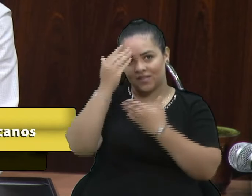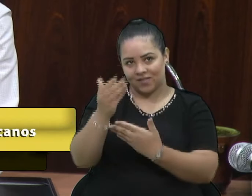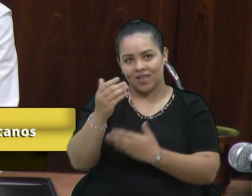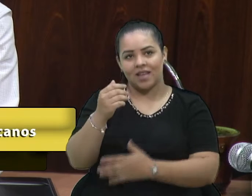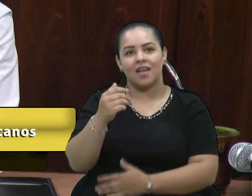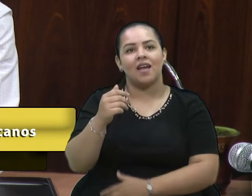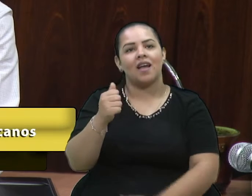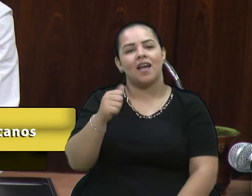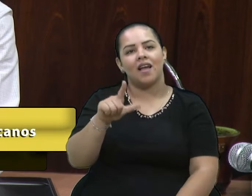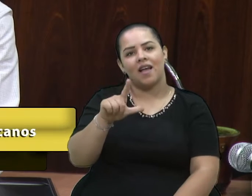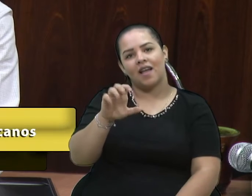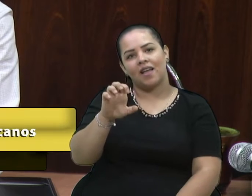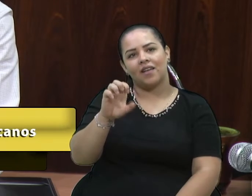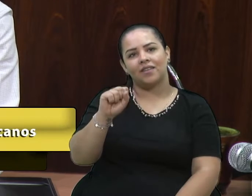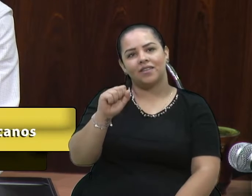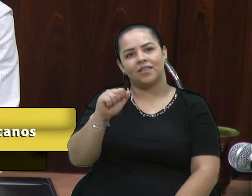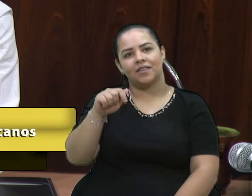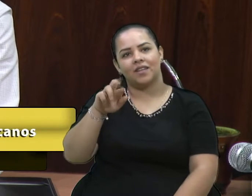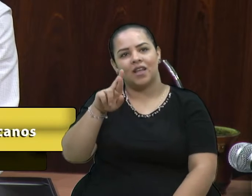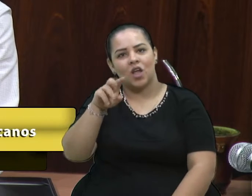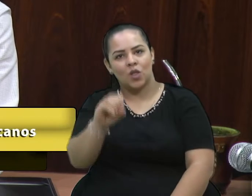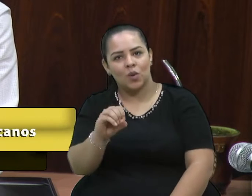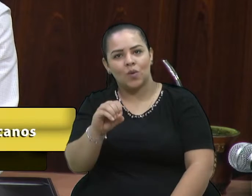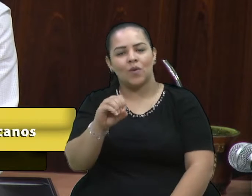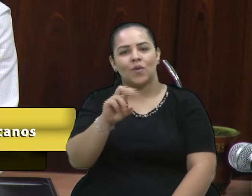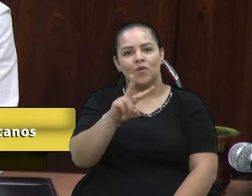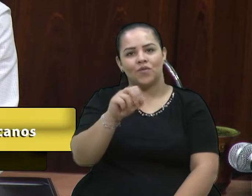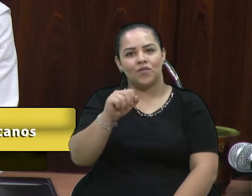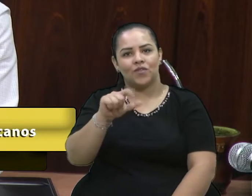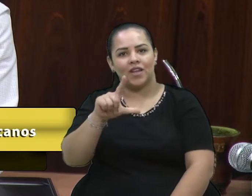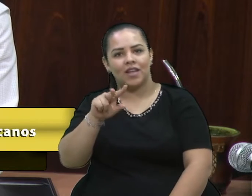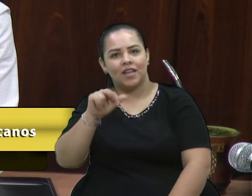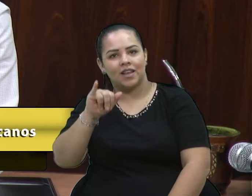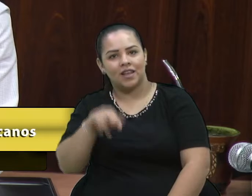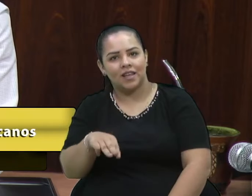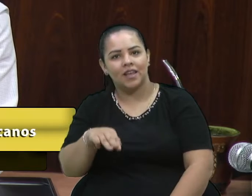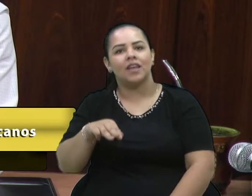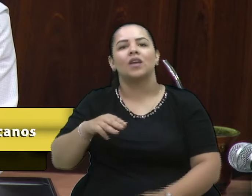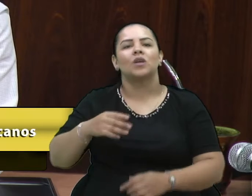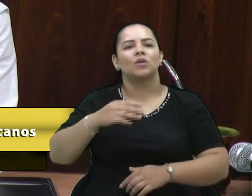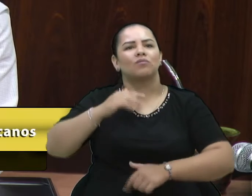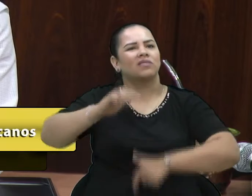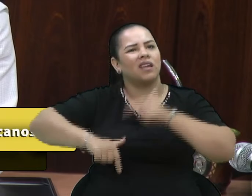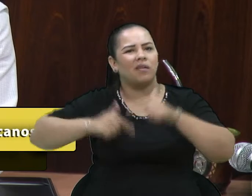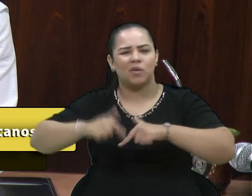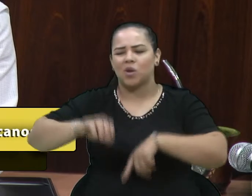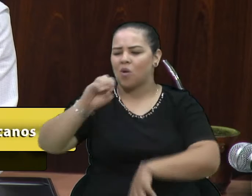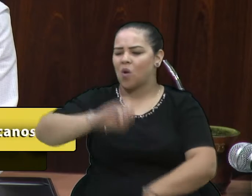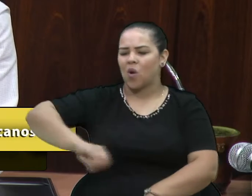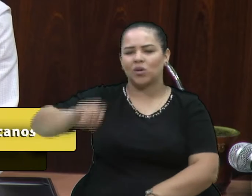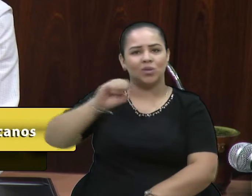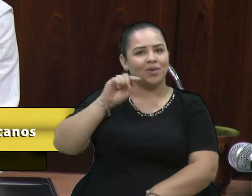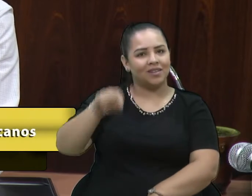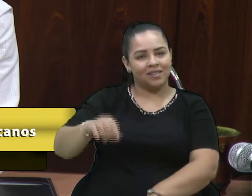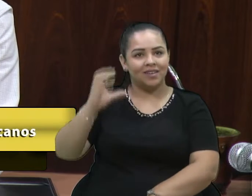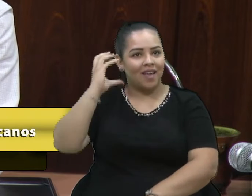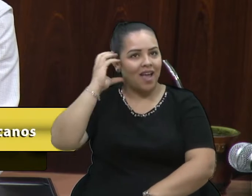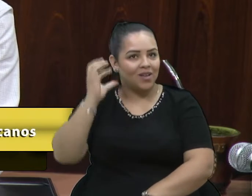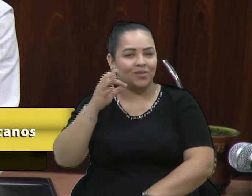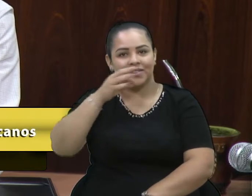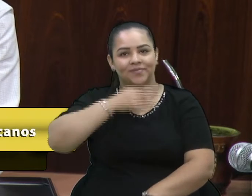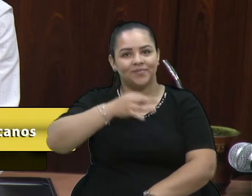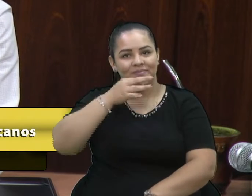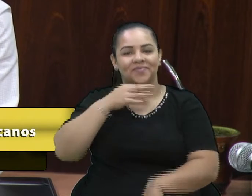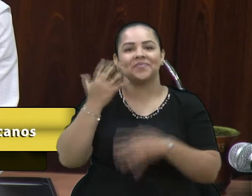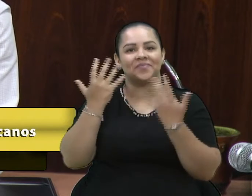uma pessoa de excelência, que tem feito um grande trabalho também ali na Rádio Caxias. Parabéns, vereadora,